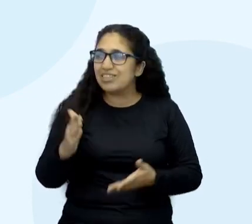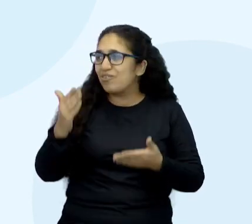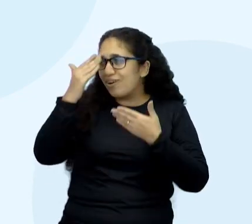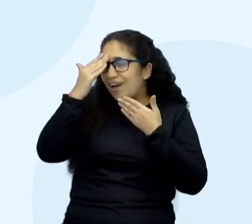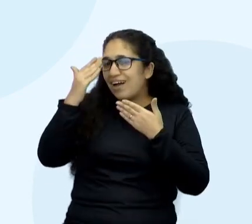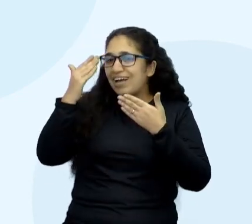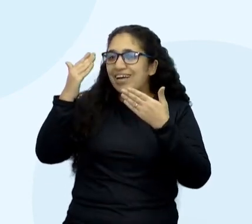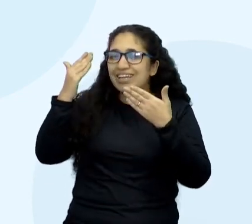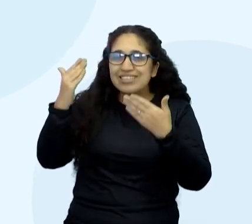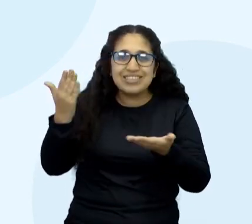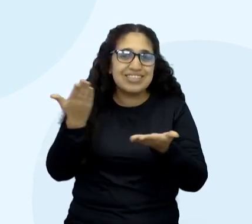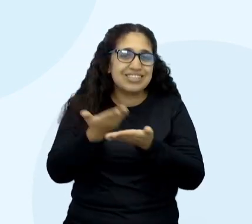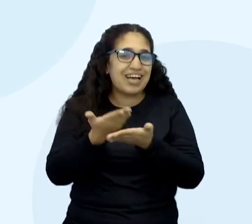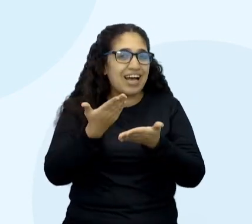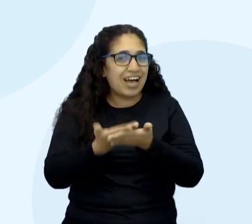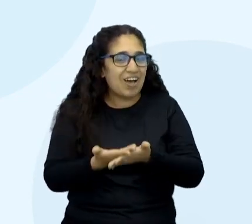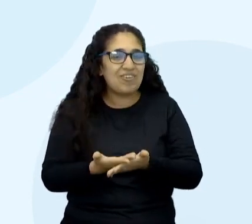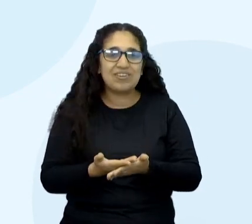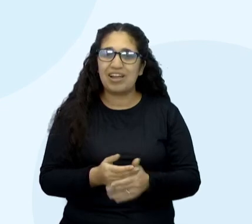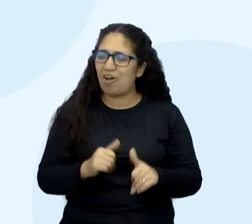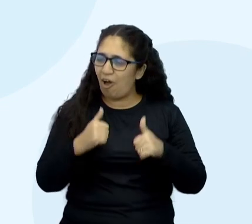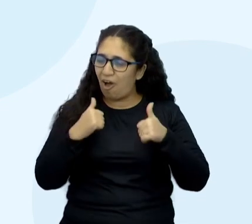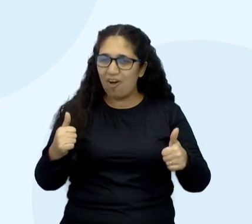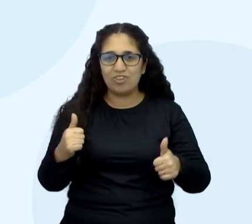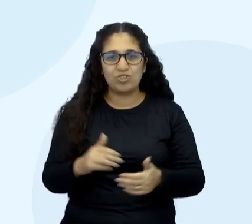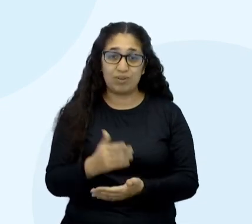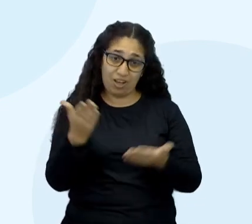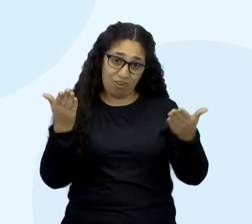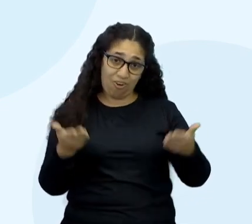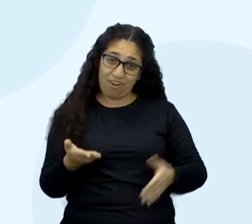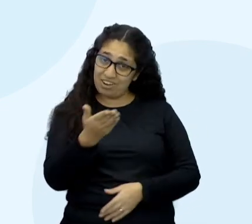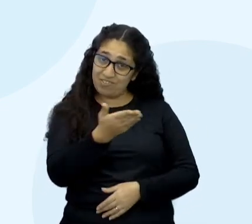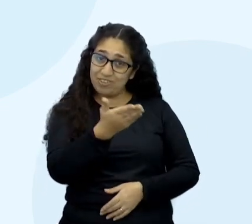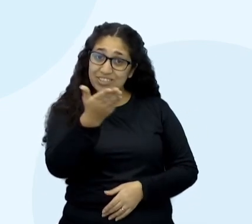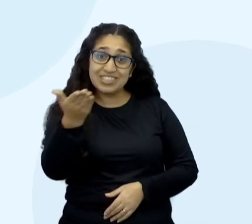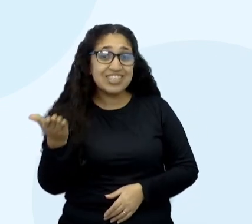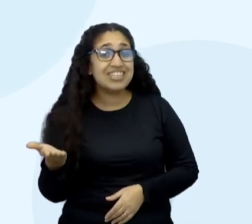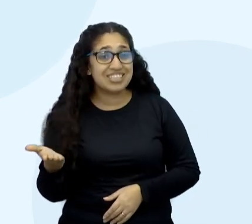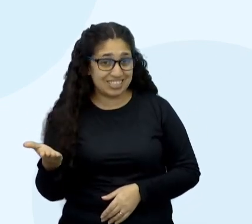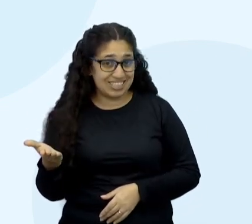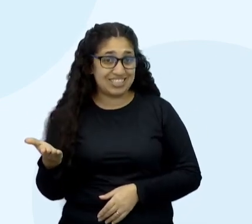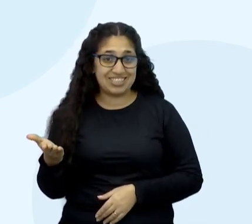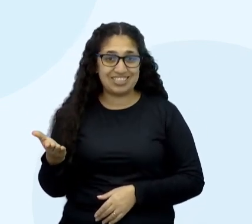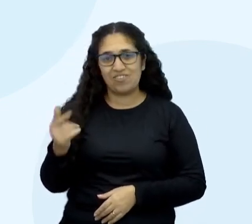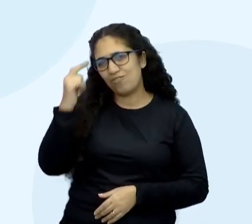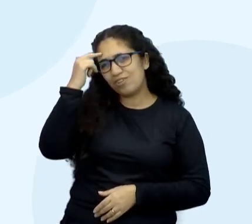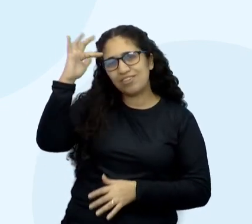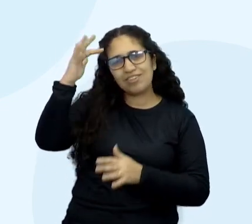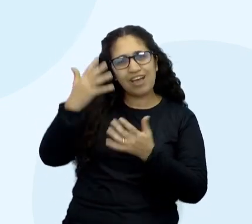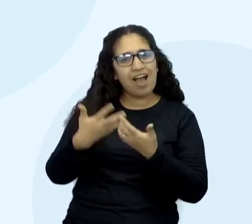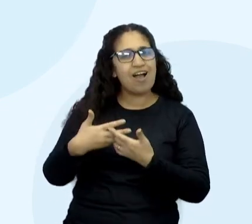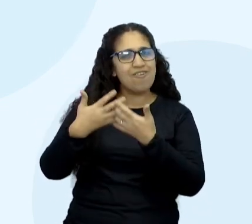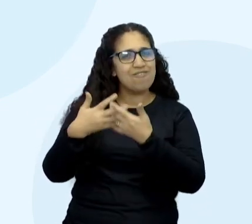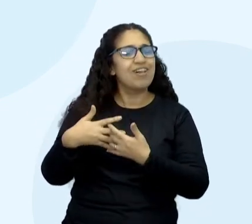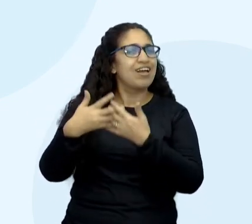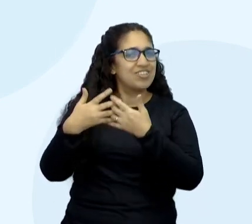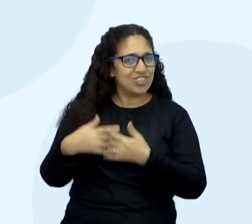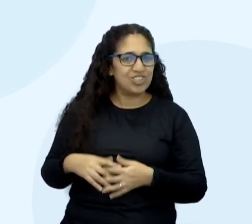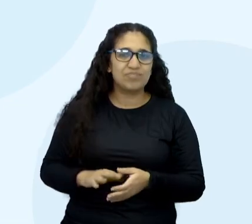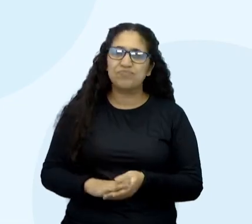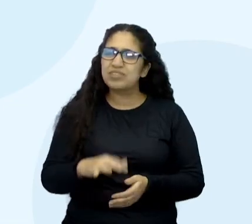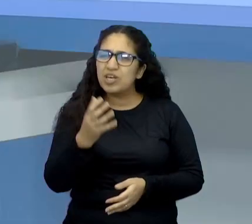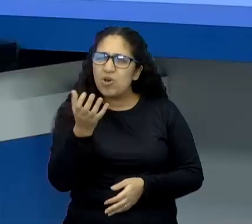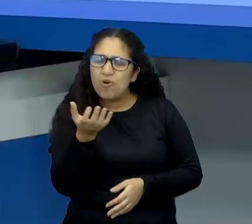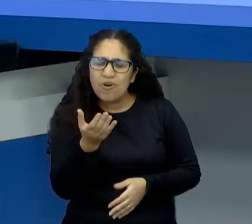aí essa aula brilhante. Eu sempre deixo um agora com vocês, tenho um agora com vocês pra vocês refletirem aí. E eu queria